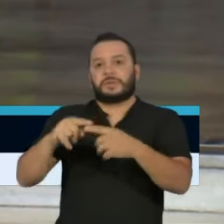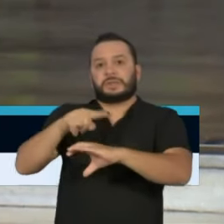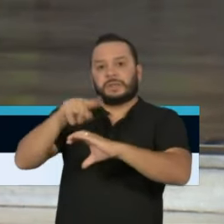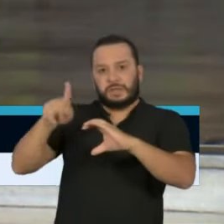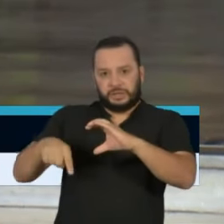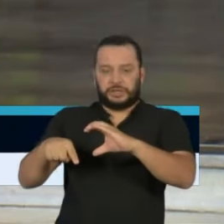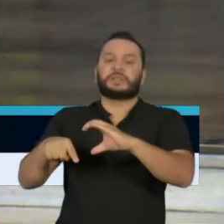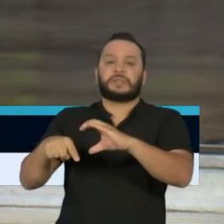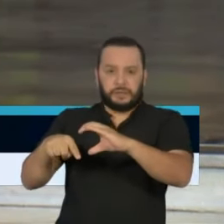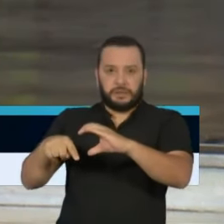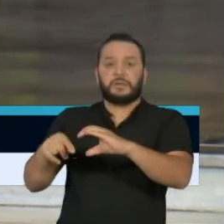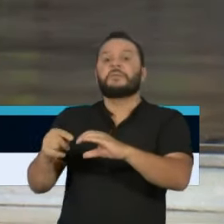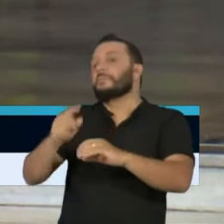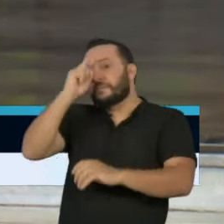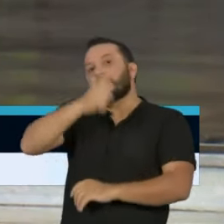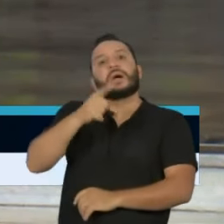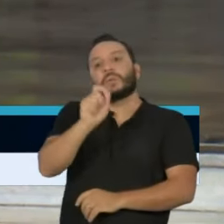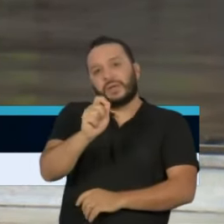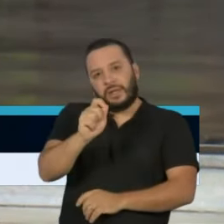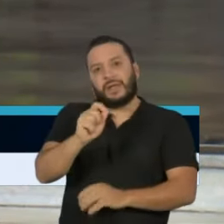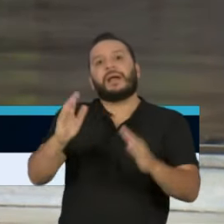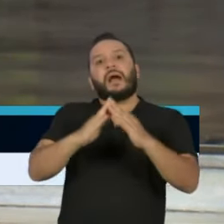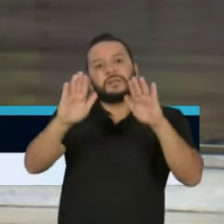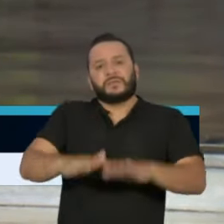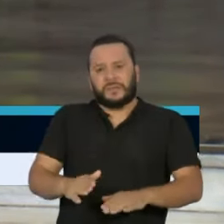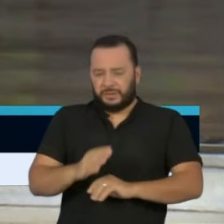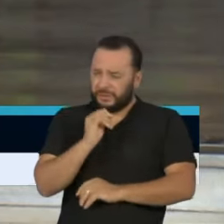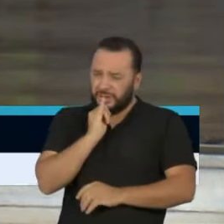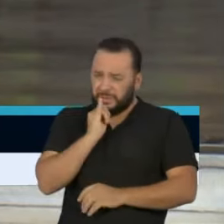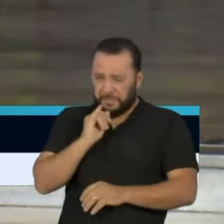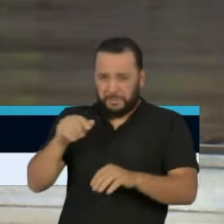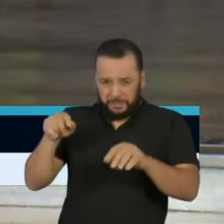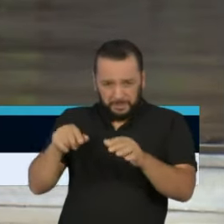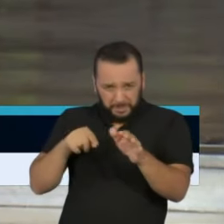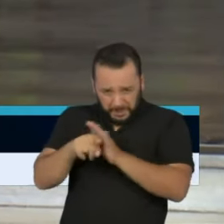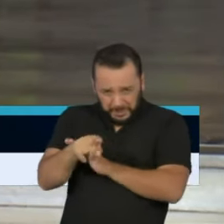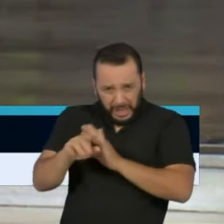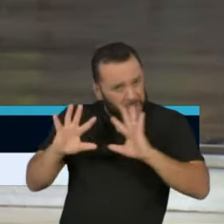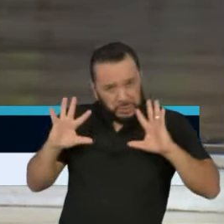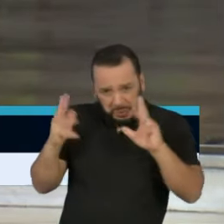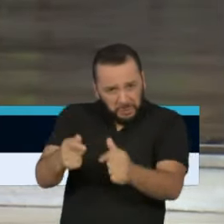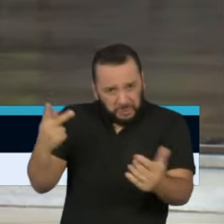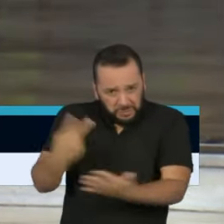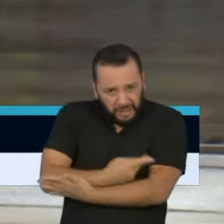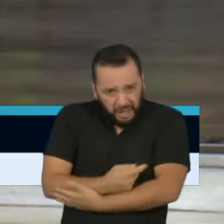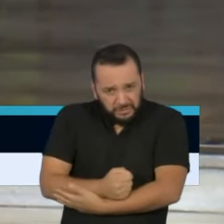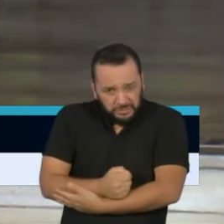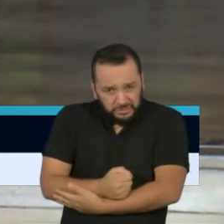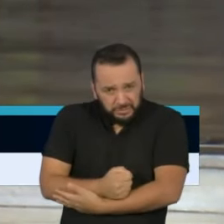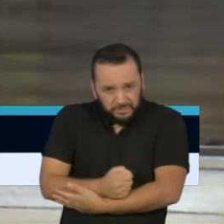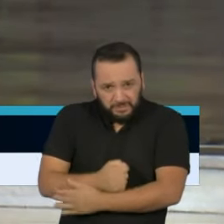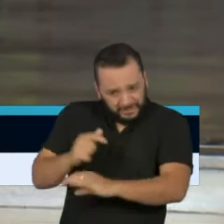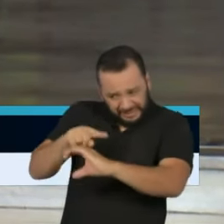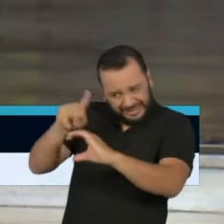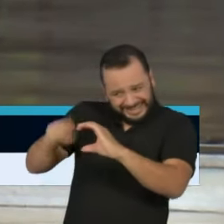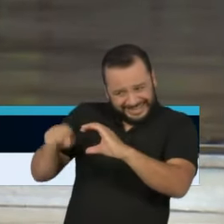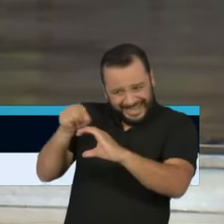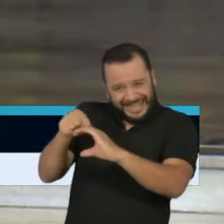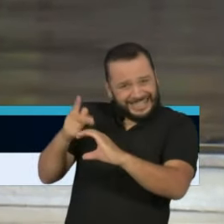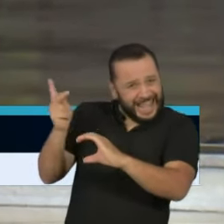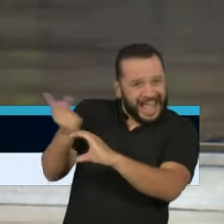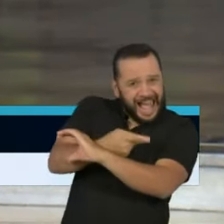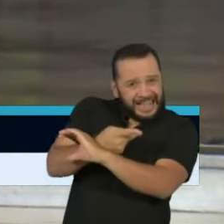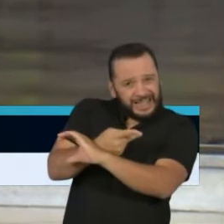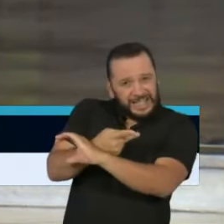Será que todos eles estão errados? Será que a ciência mundial